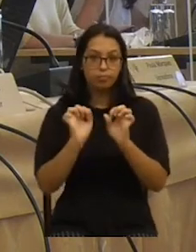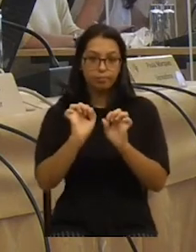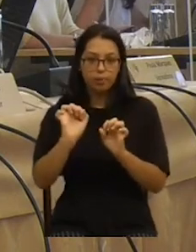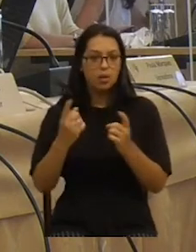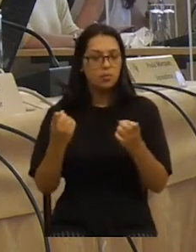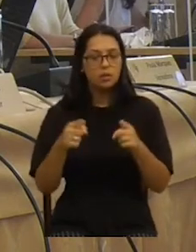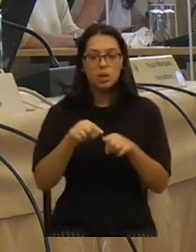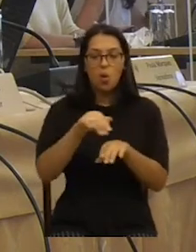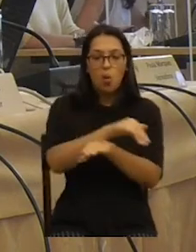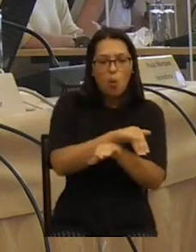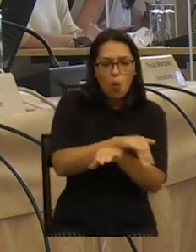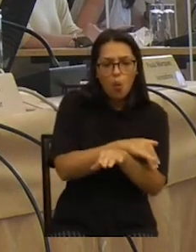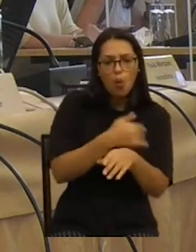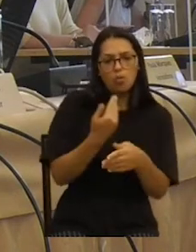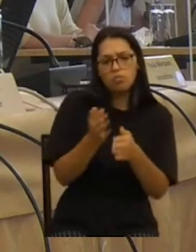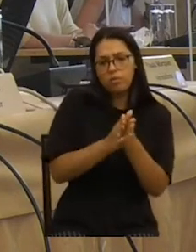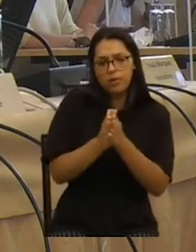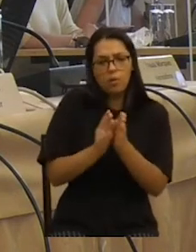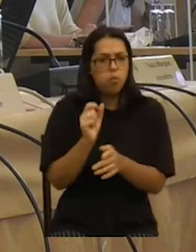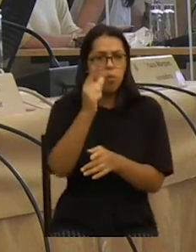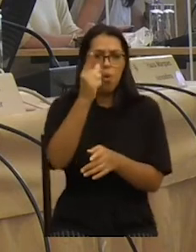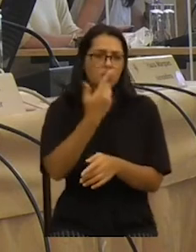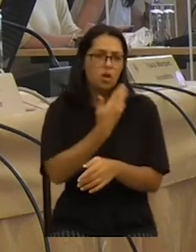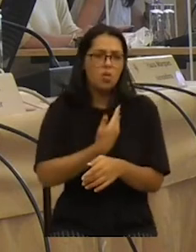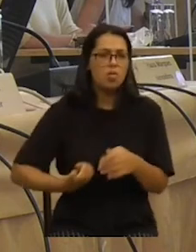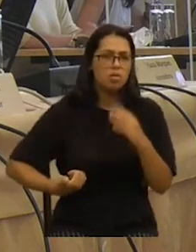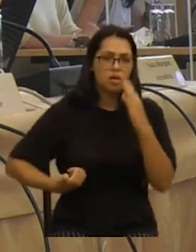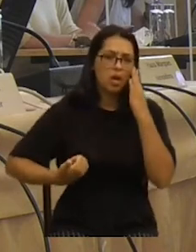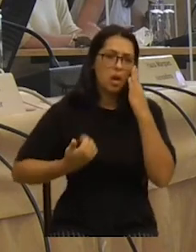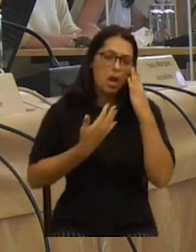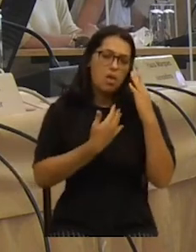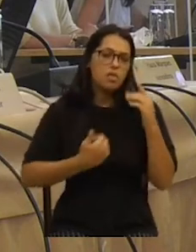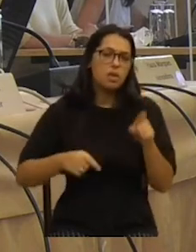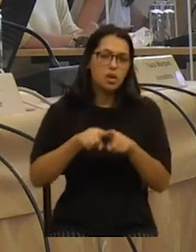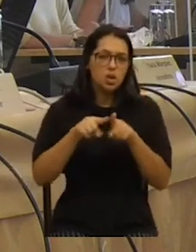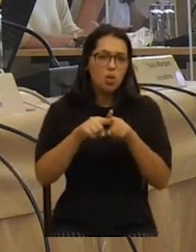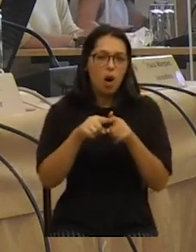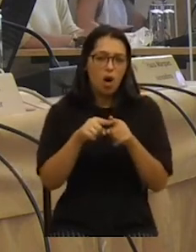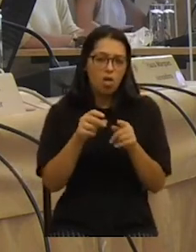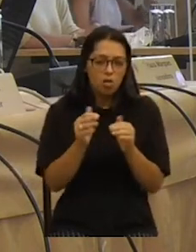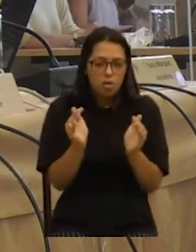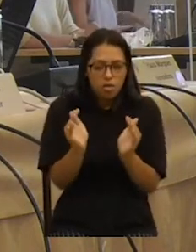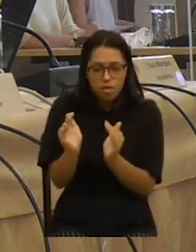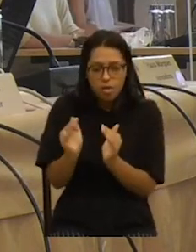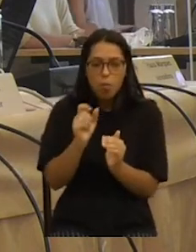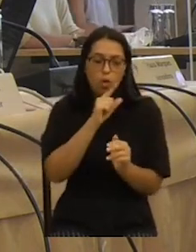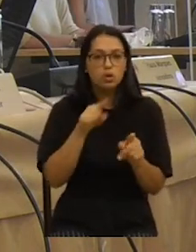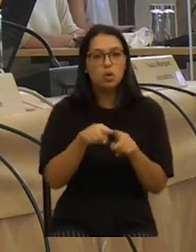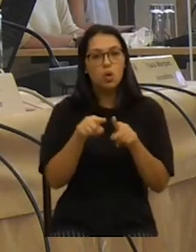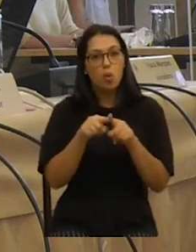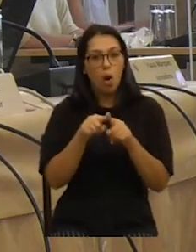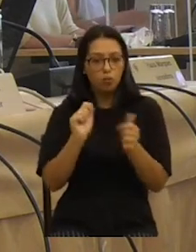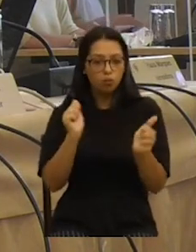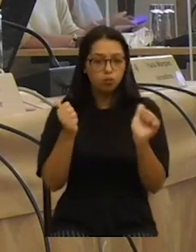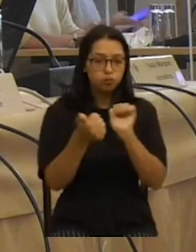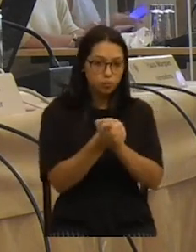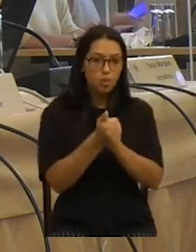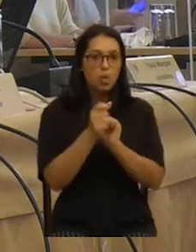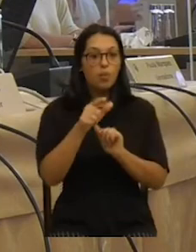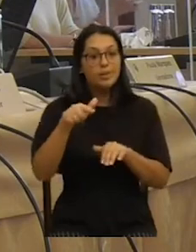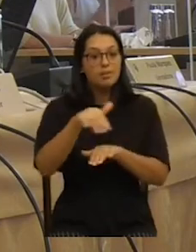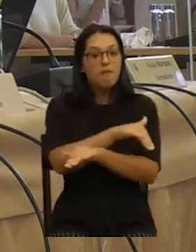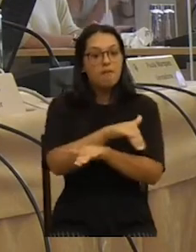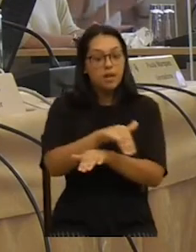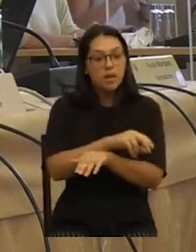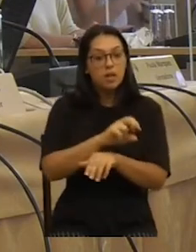ser pequenas ruas que são pouco utilizadas, que eram antigas azinhagas, antigas veredas e que sejam renaturalizadas. Podem ser avenidas